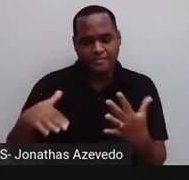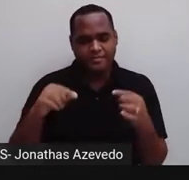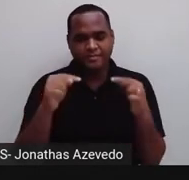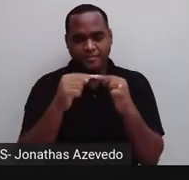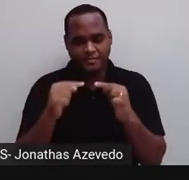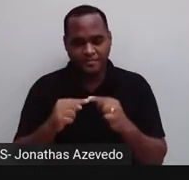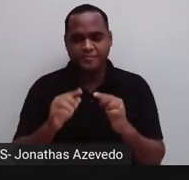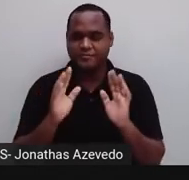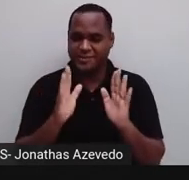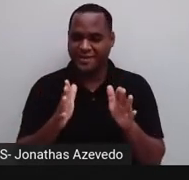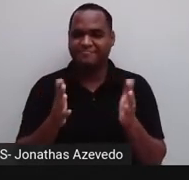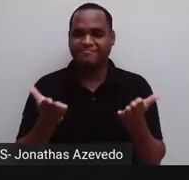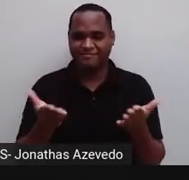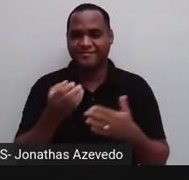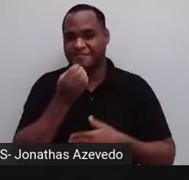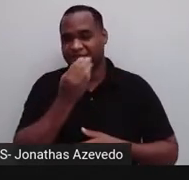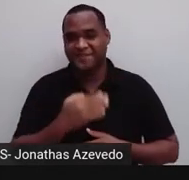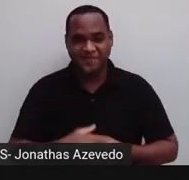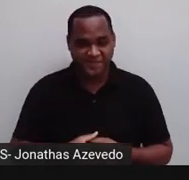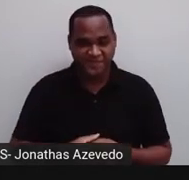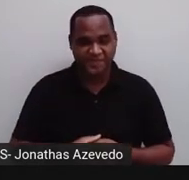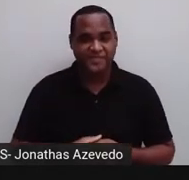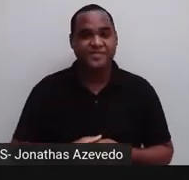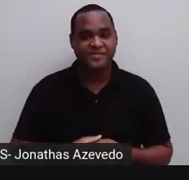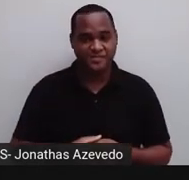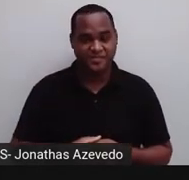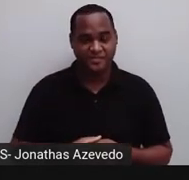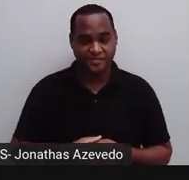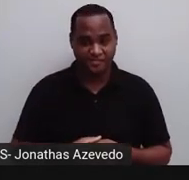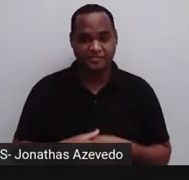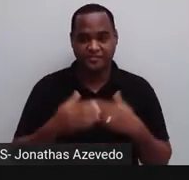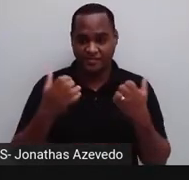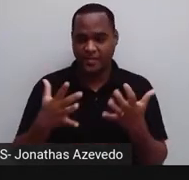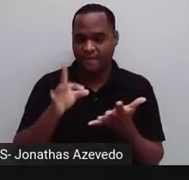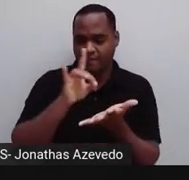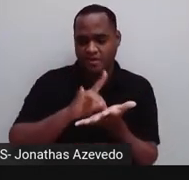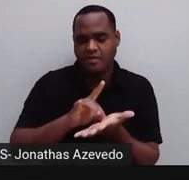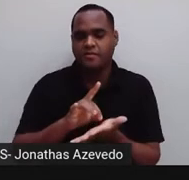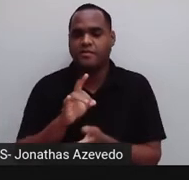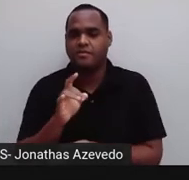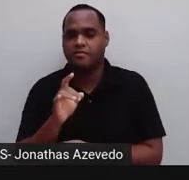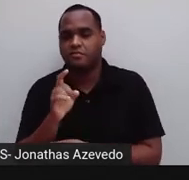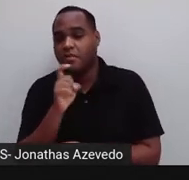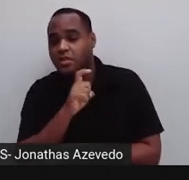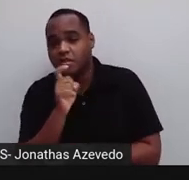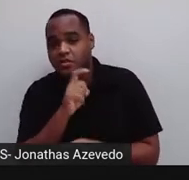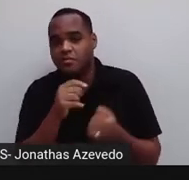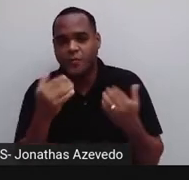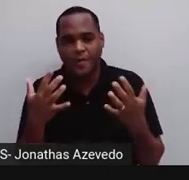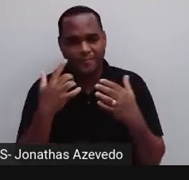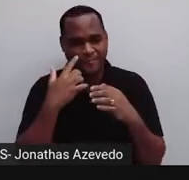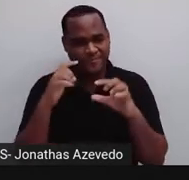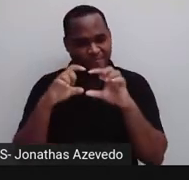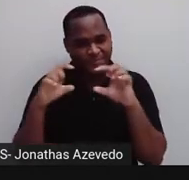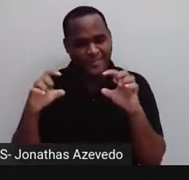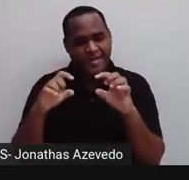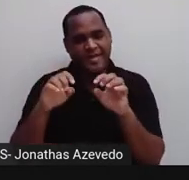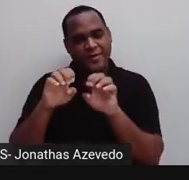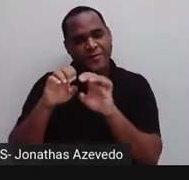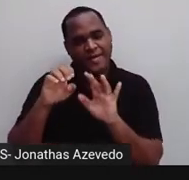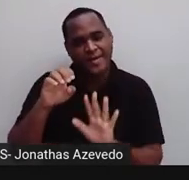por aqui tá bom? então essa é de verdadeiro ou falso tá? a solução da equação x ao quadrado